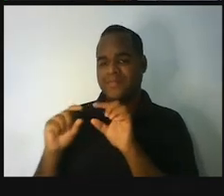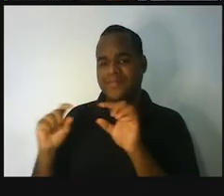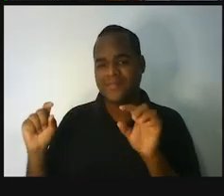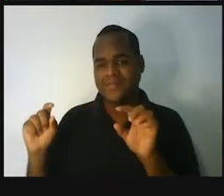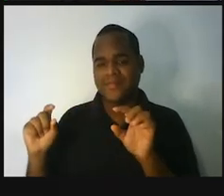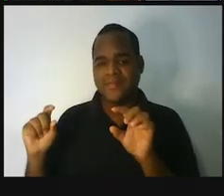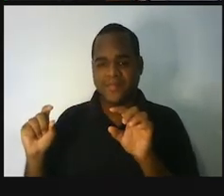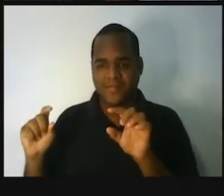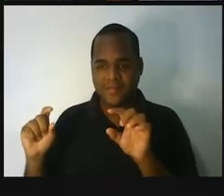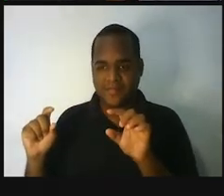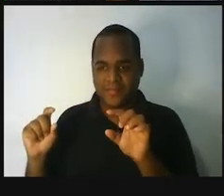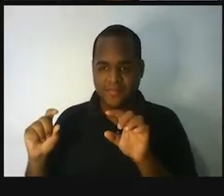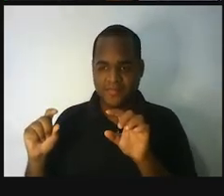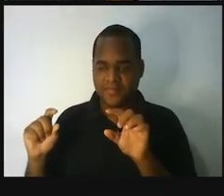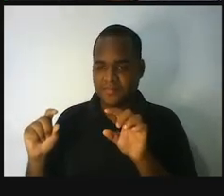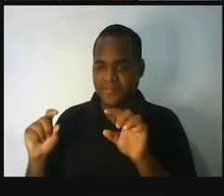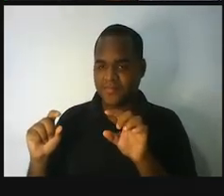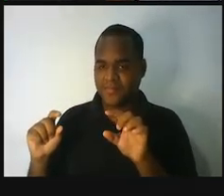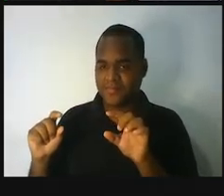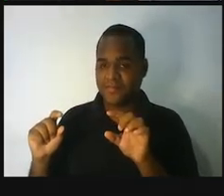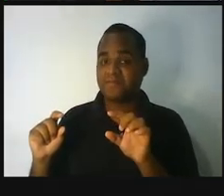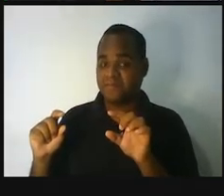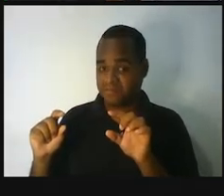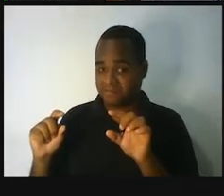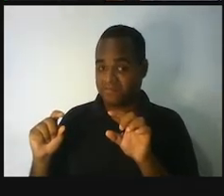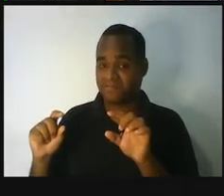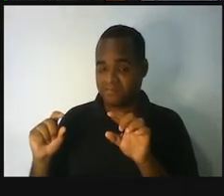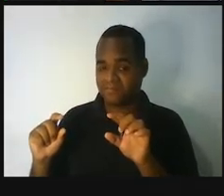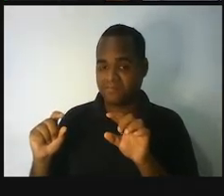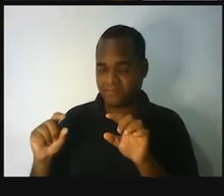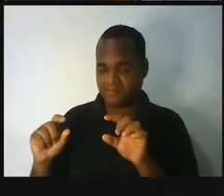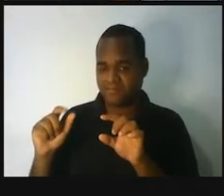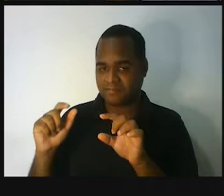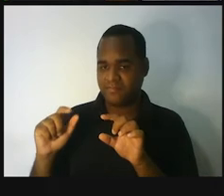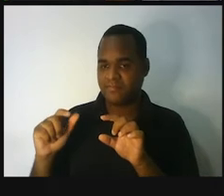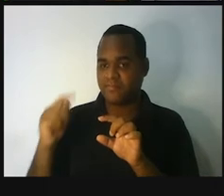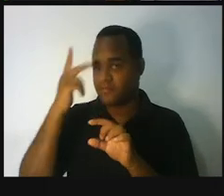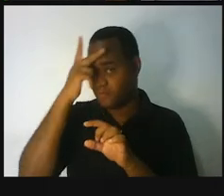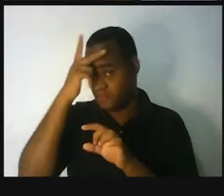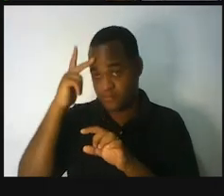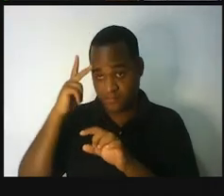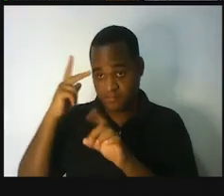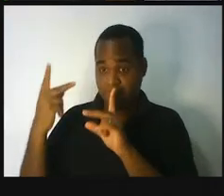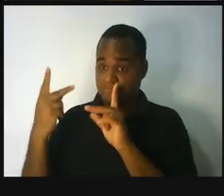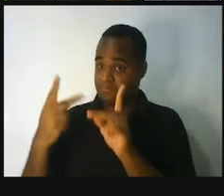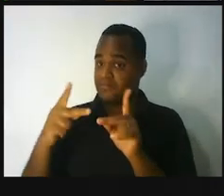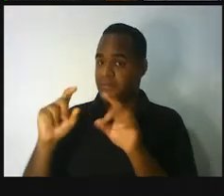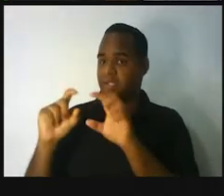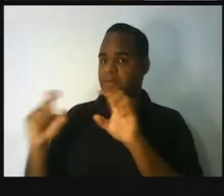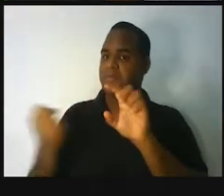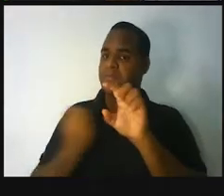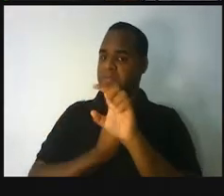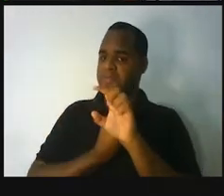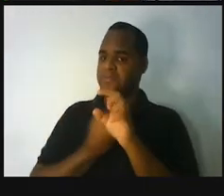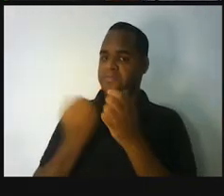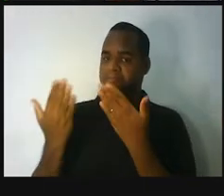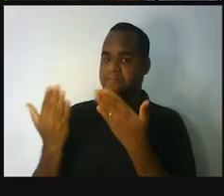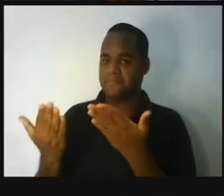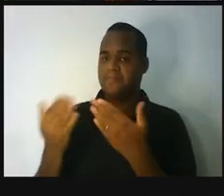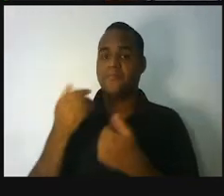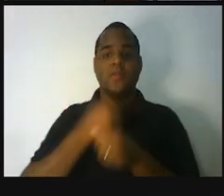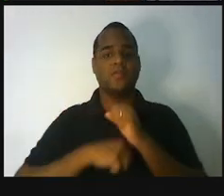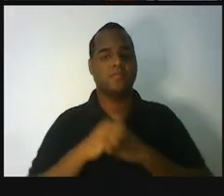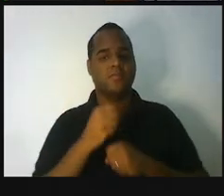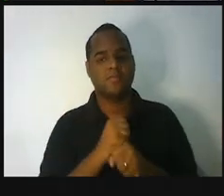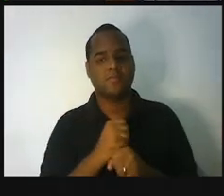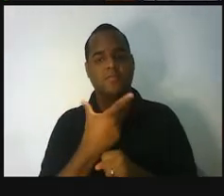68 mil, 54 pessoas que visitaram a nossa Bahia no ano de 2011?